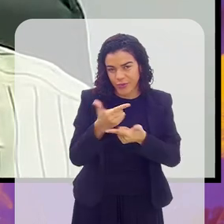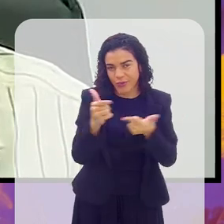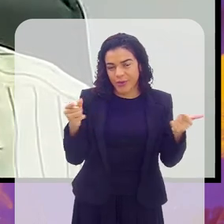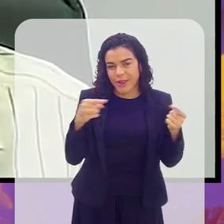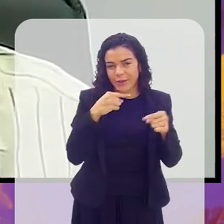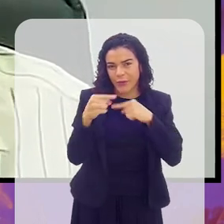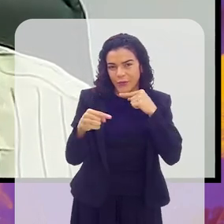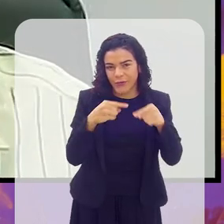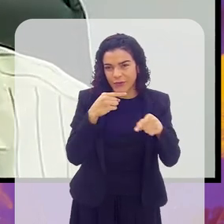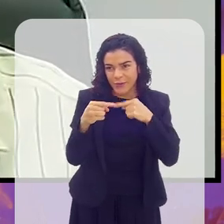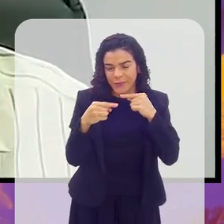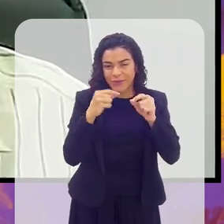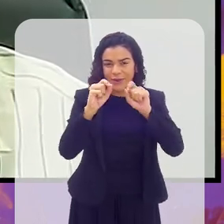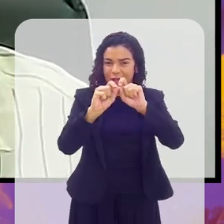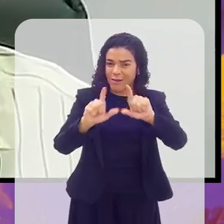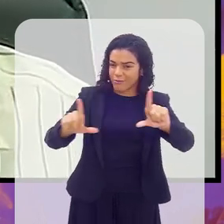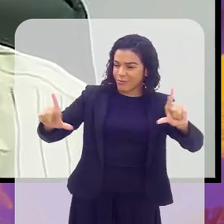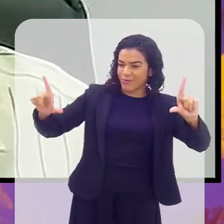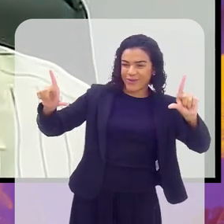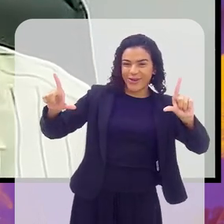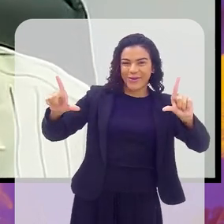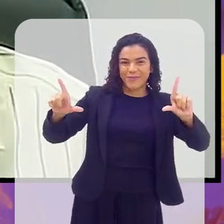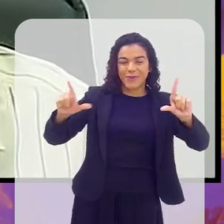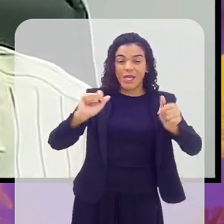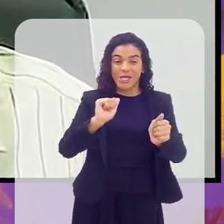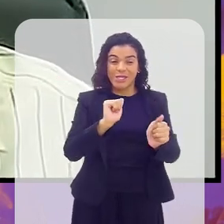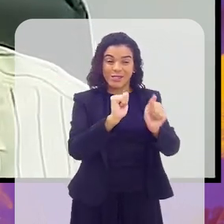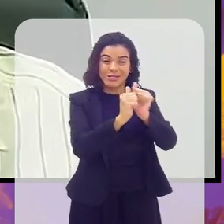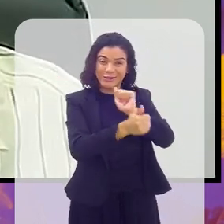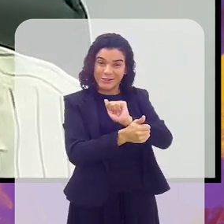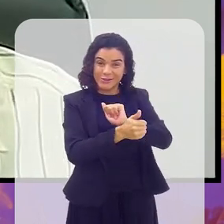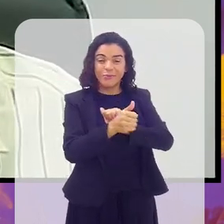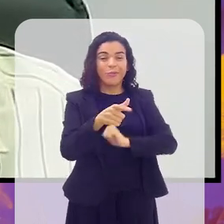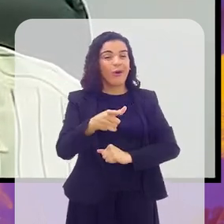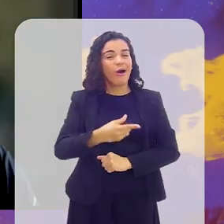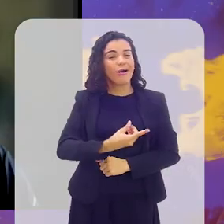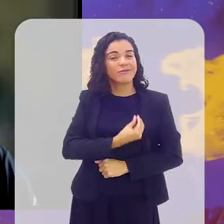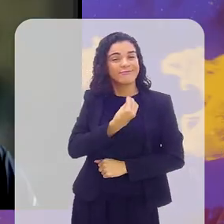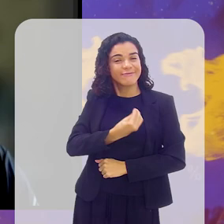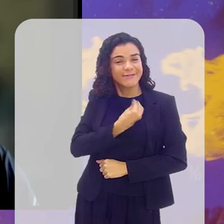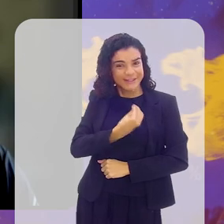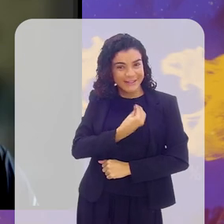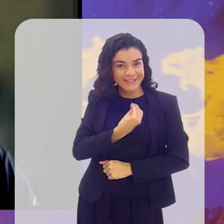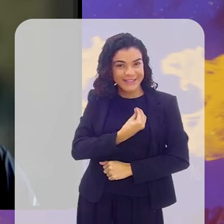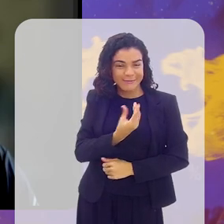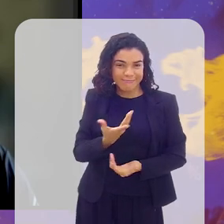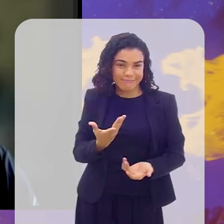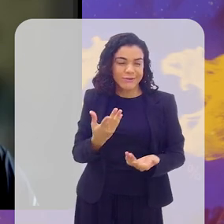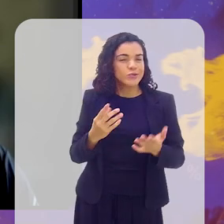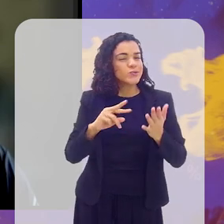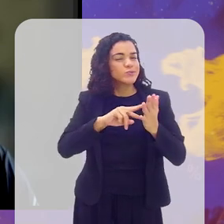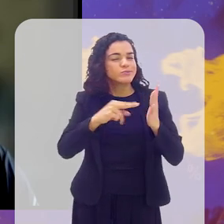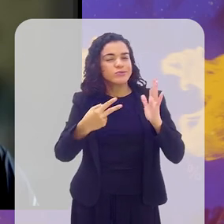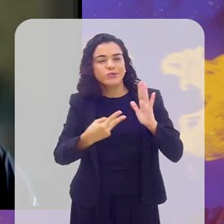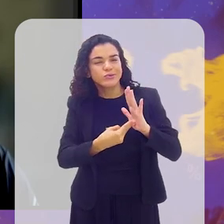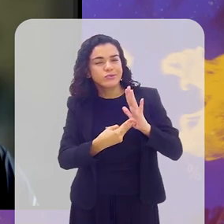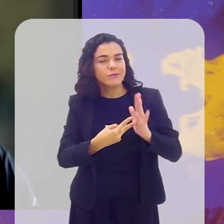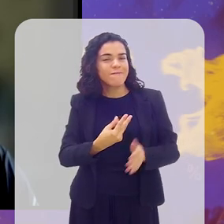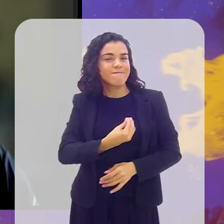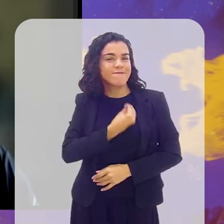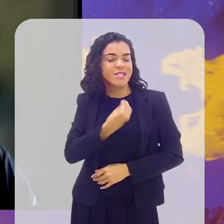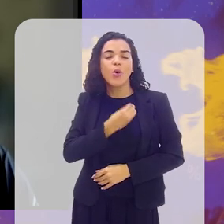Tem aí o famoso slogan, que esporte é vida. É vida no sentido de vida